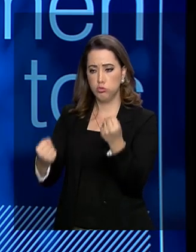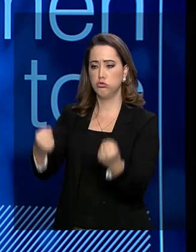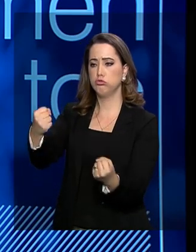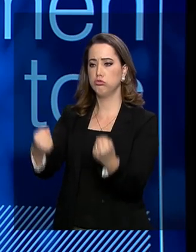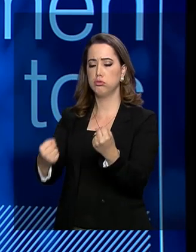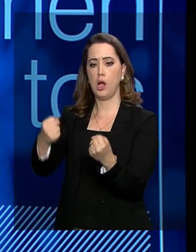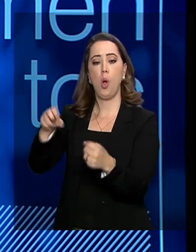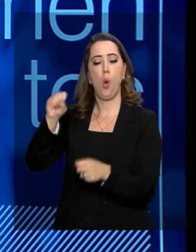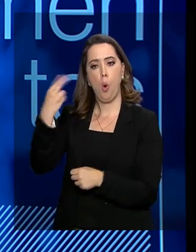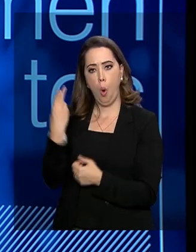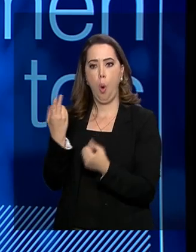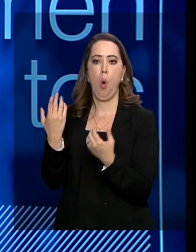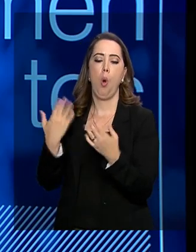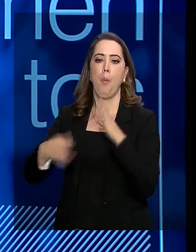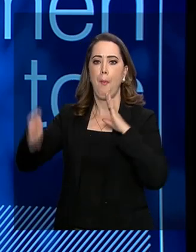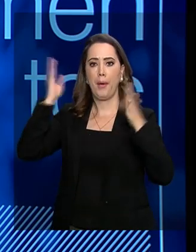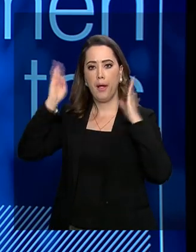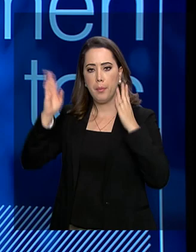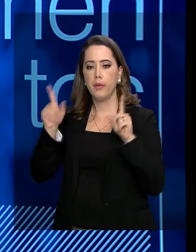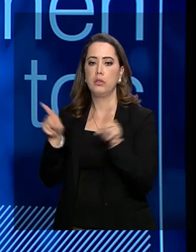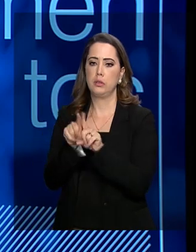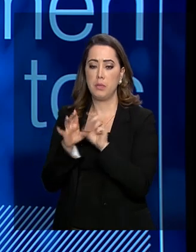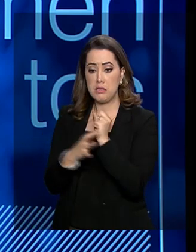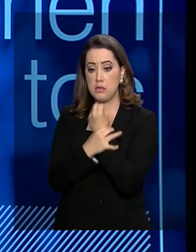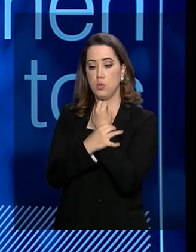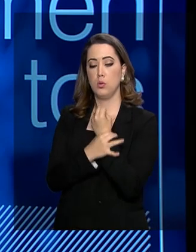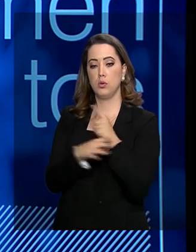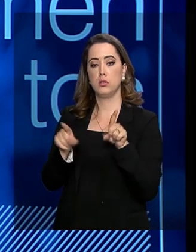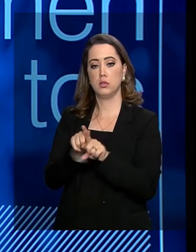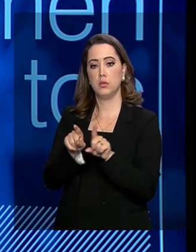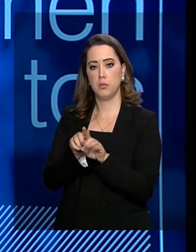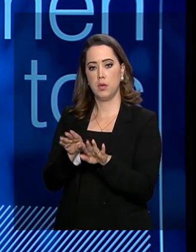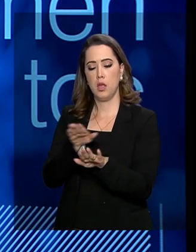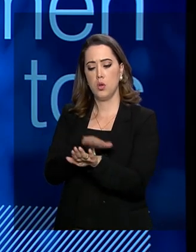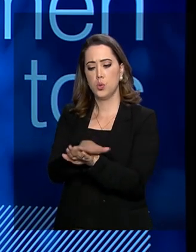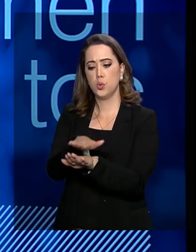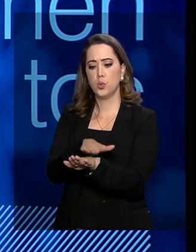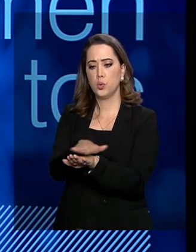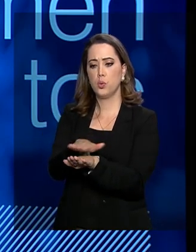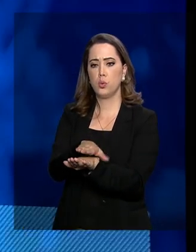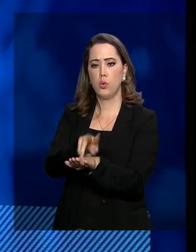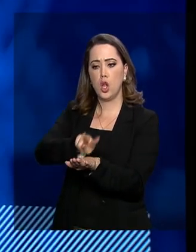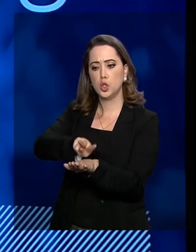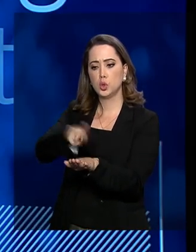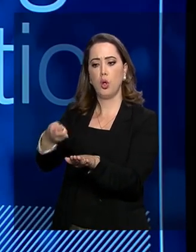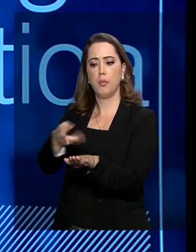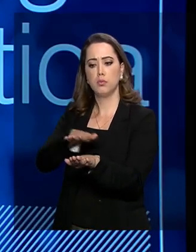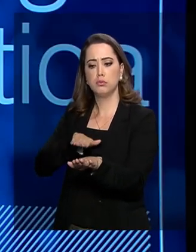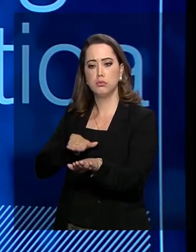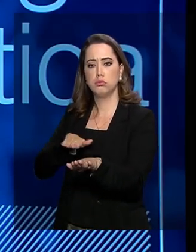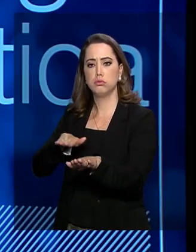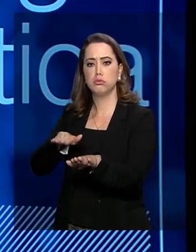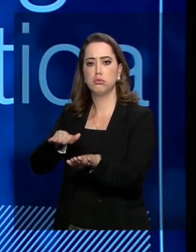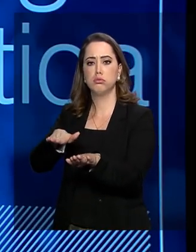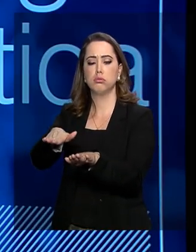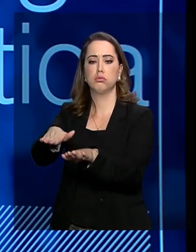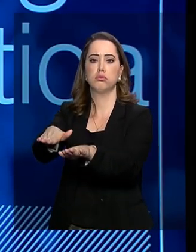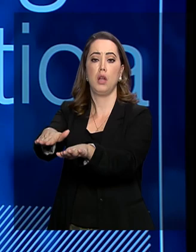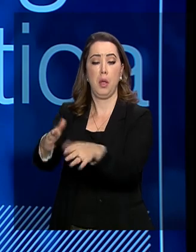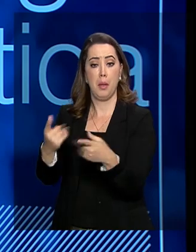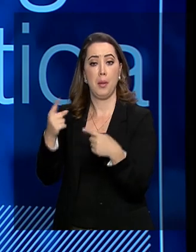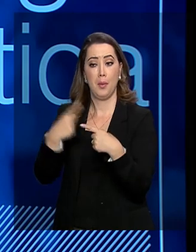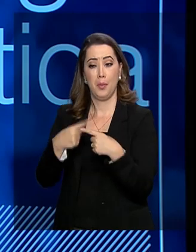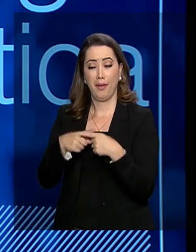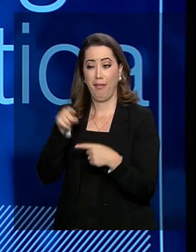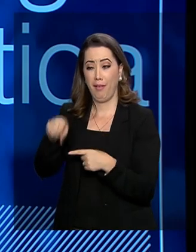passageiros. Nós temos um programa forte de manutenção nas rodovias. E duplicação em aqueles trechos que são importantes. Nós sabemos que tem trechos que são extremamente preocupantes